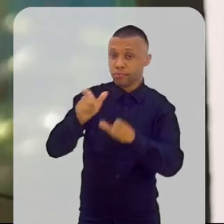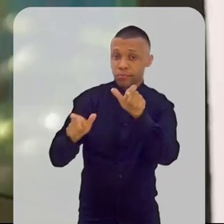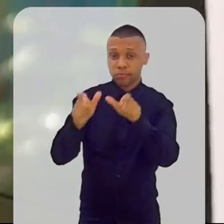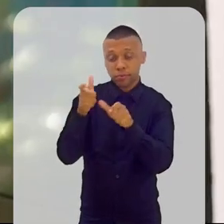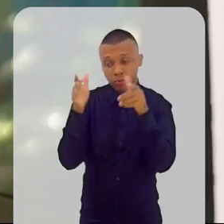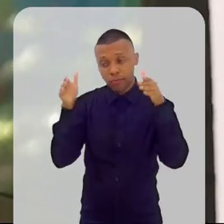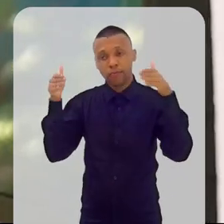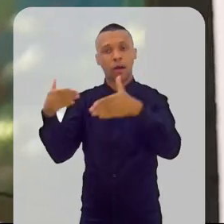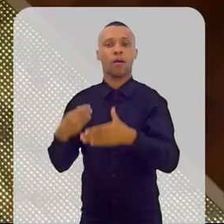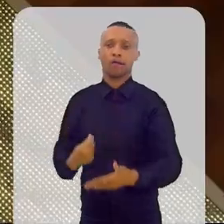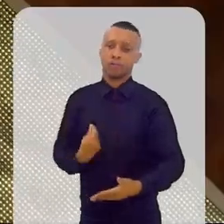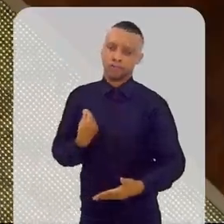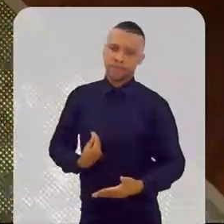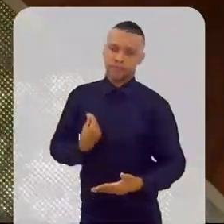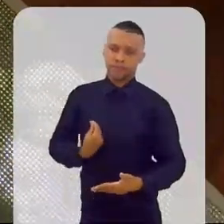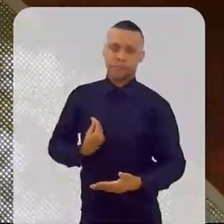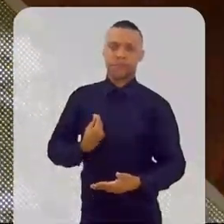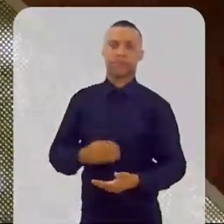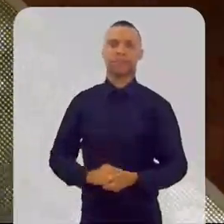torno da vida.